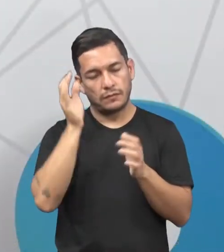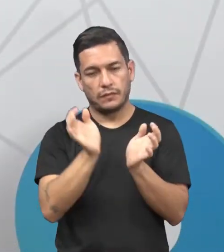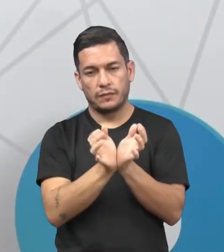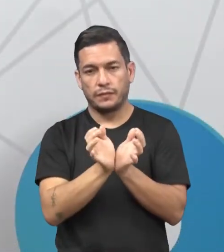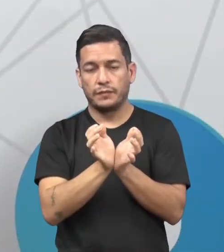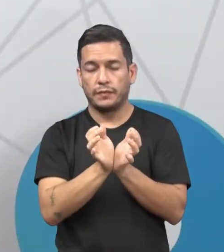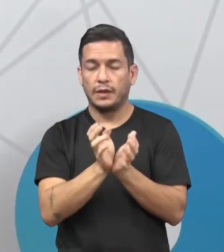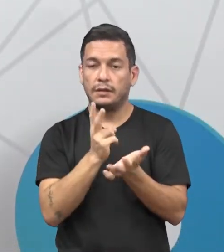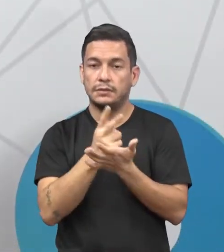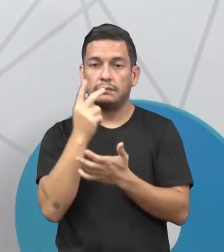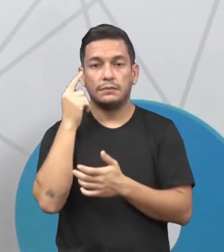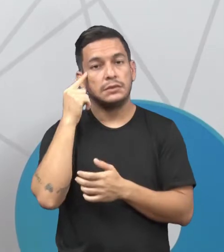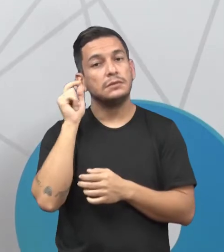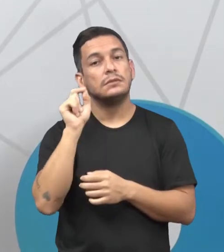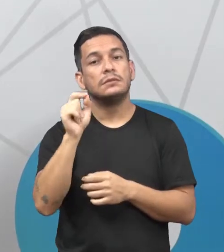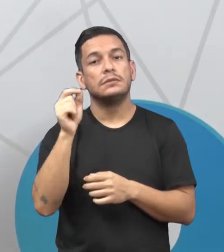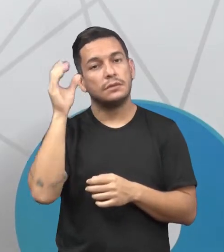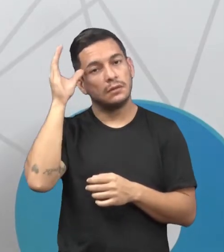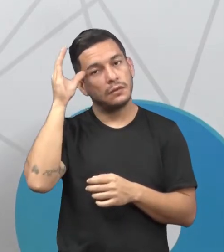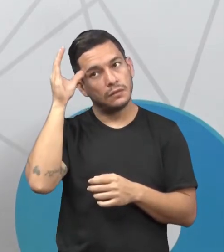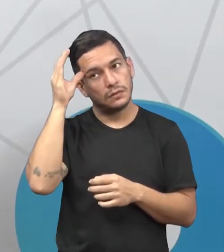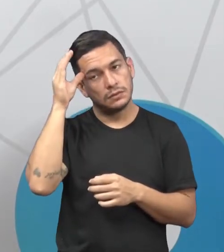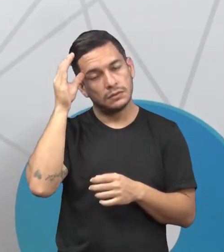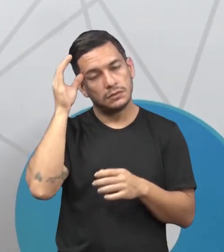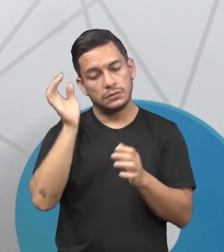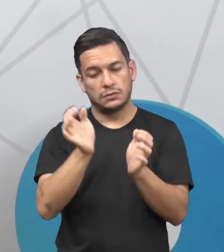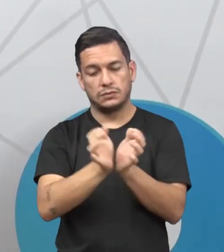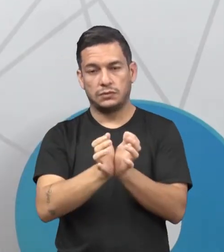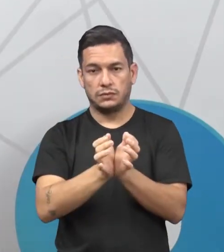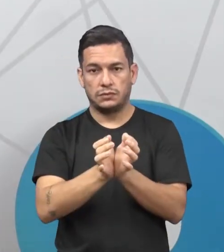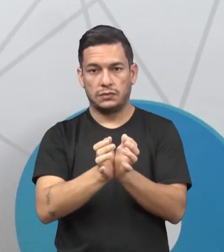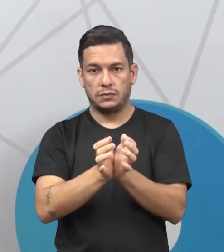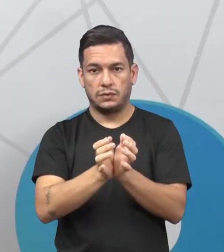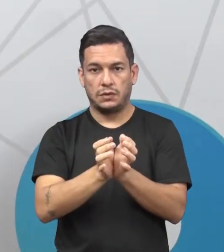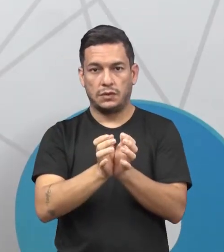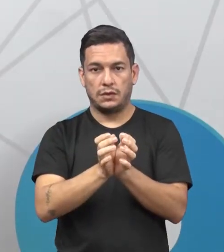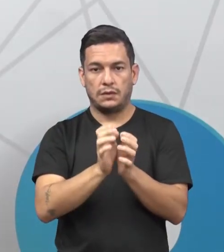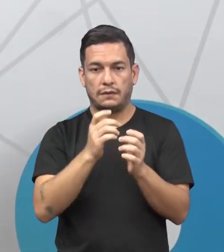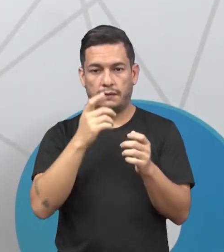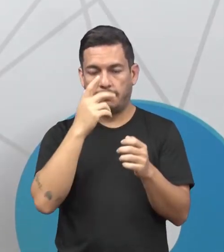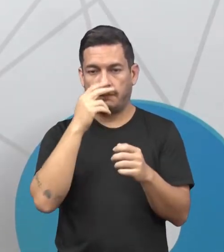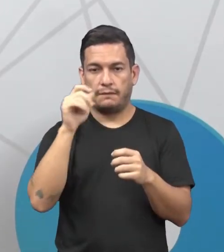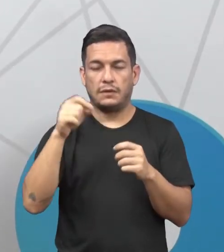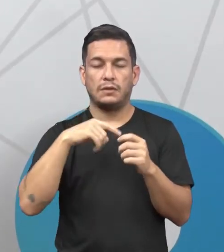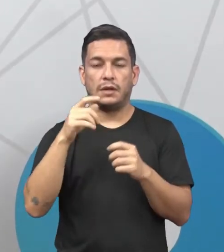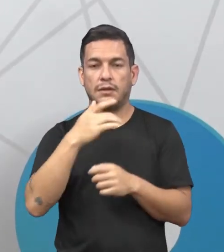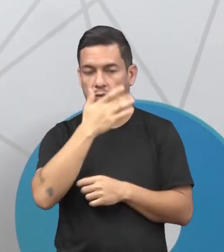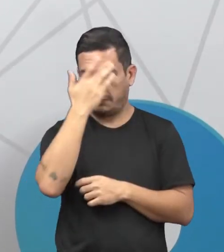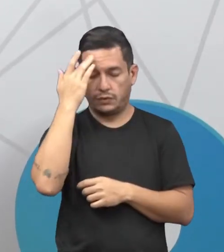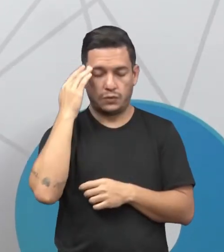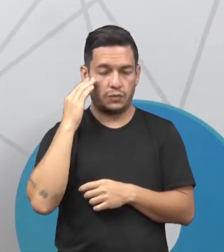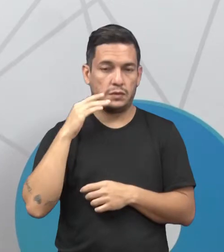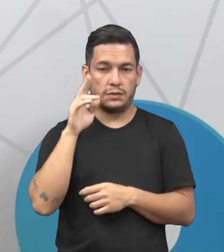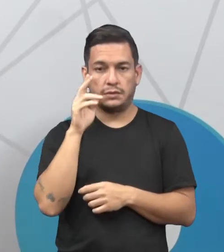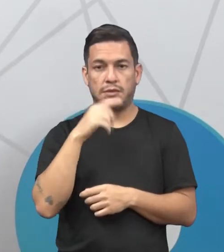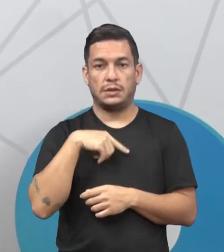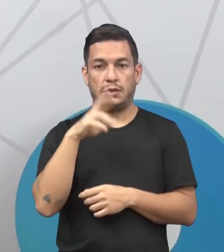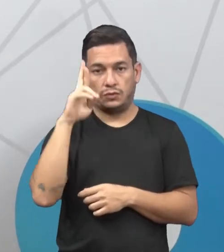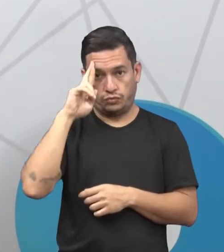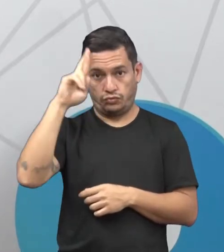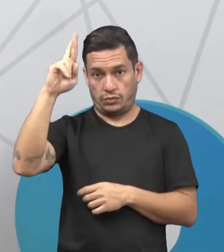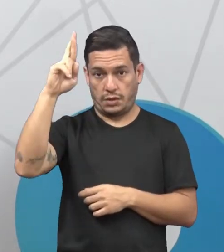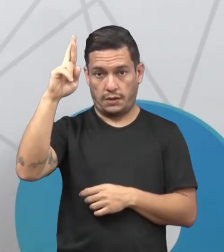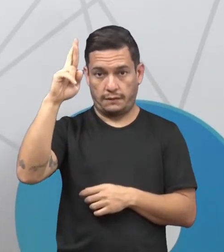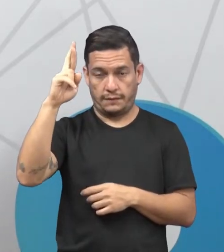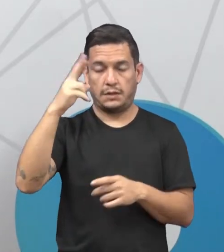ele sempre pensa na consciência coletiva, ou seja, ele vai do grande para o pequeno. Ele pega o